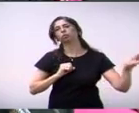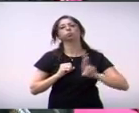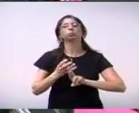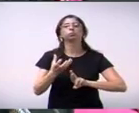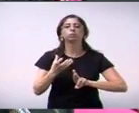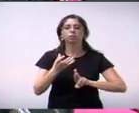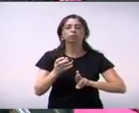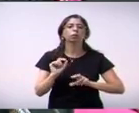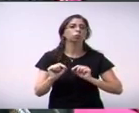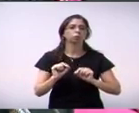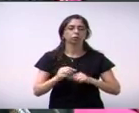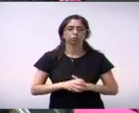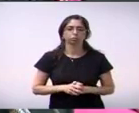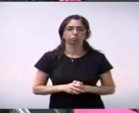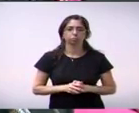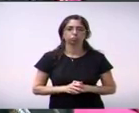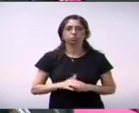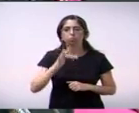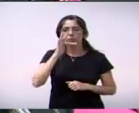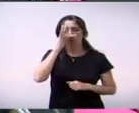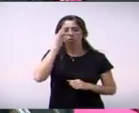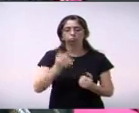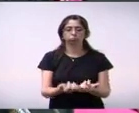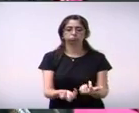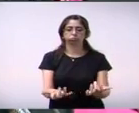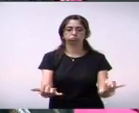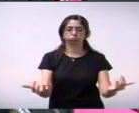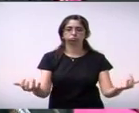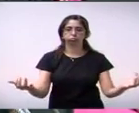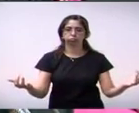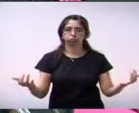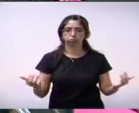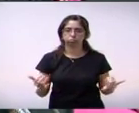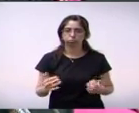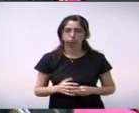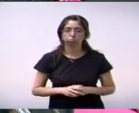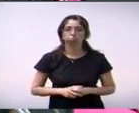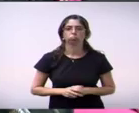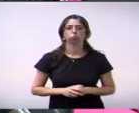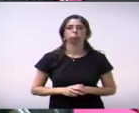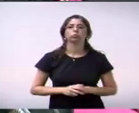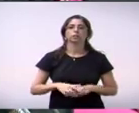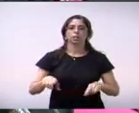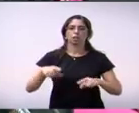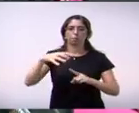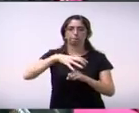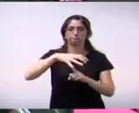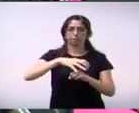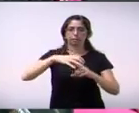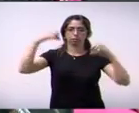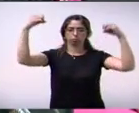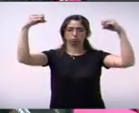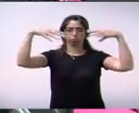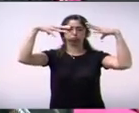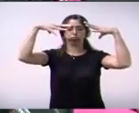jardinagem colocada nos bancos e iluminação da Praça José Pavan.